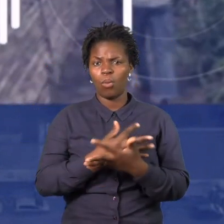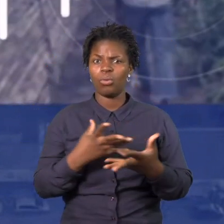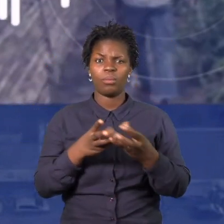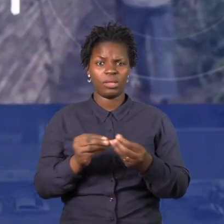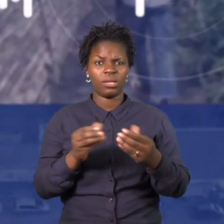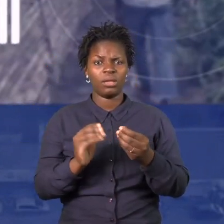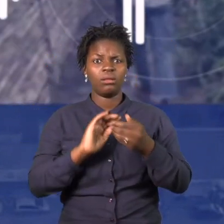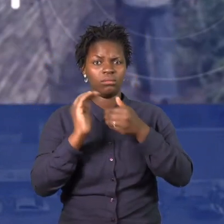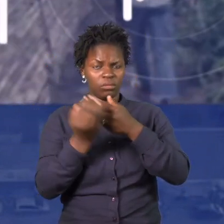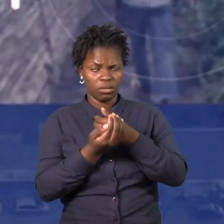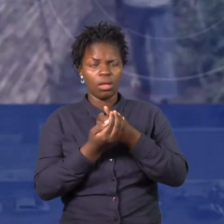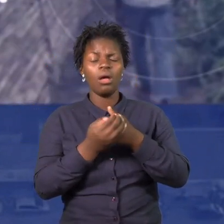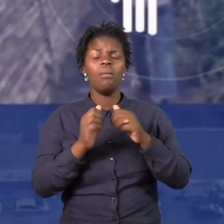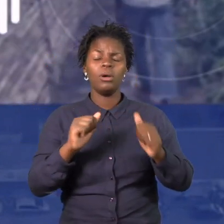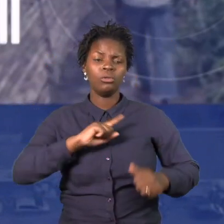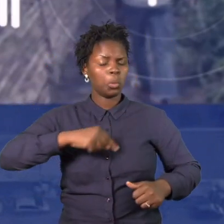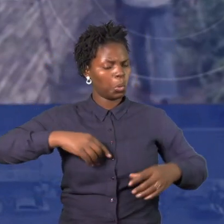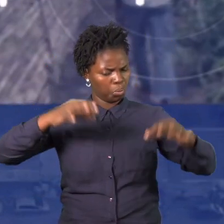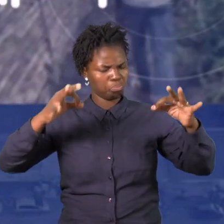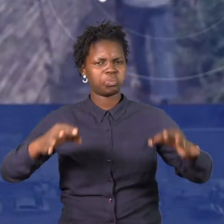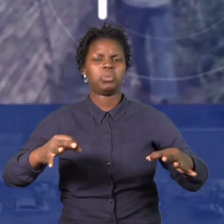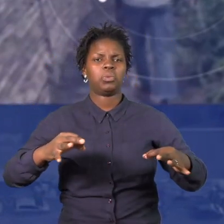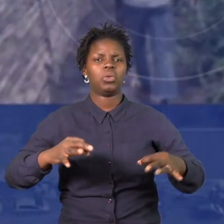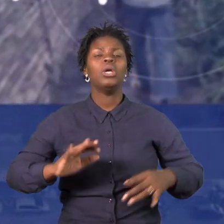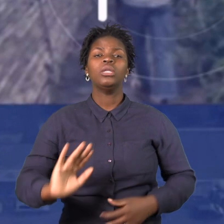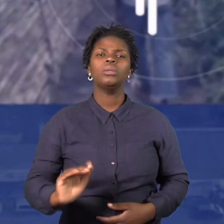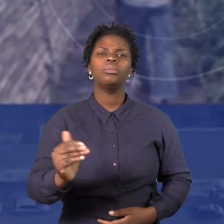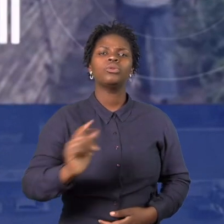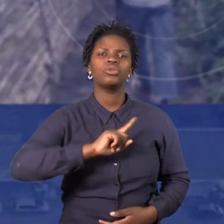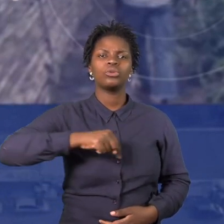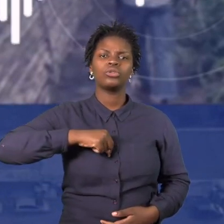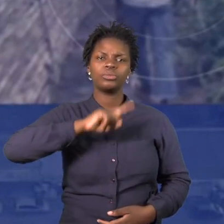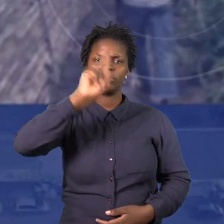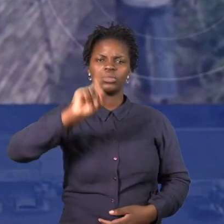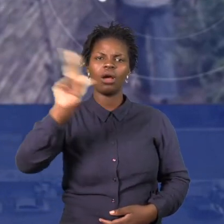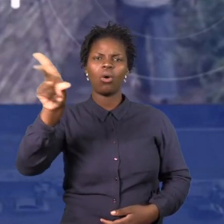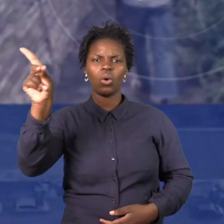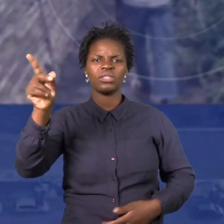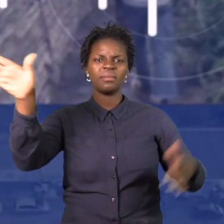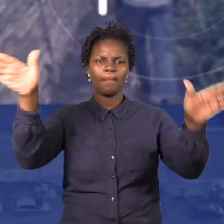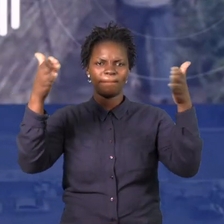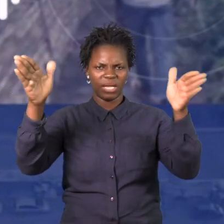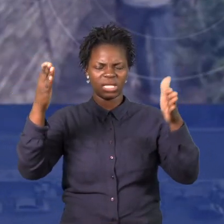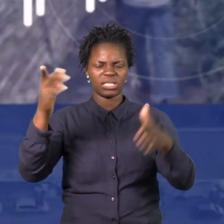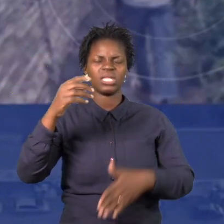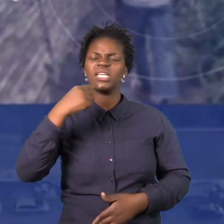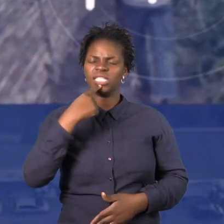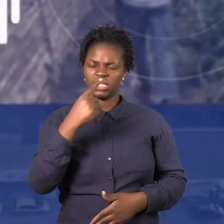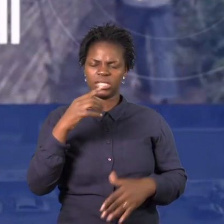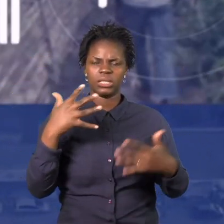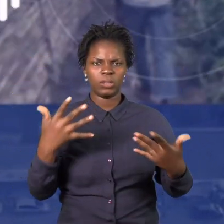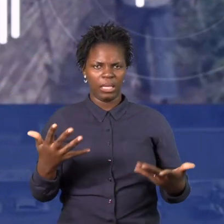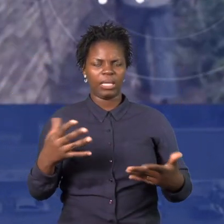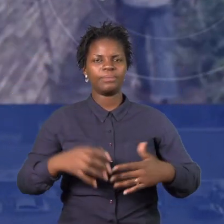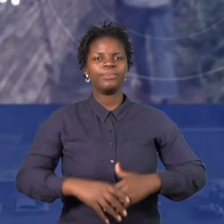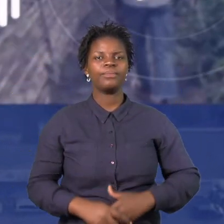Triunfo, onde identificamos uma obra, com a obra número 28, baral P2031B 2017, em